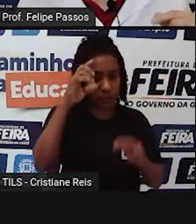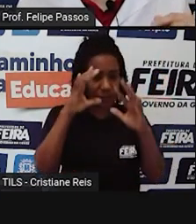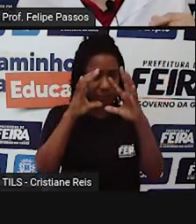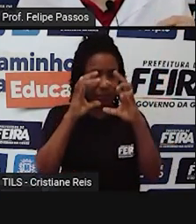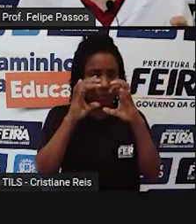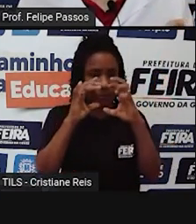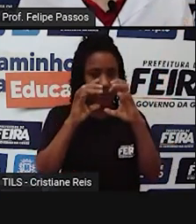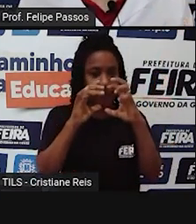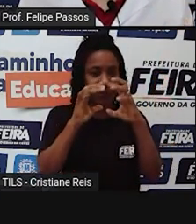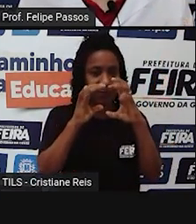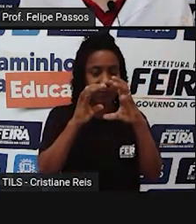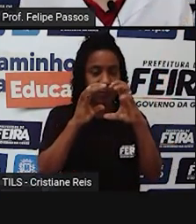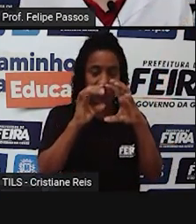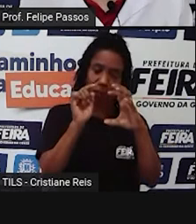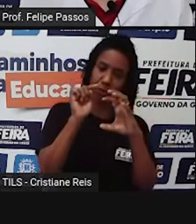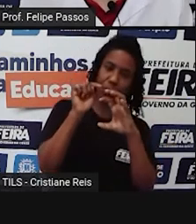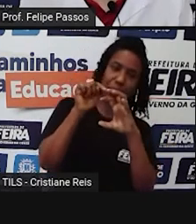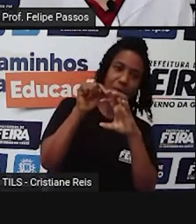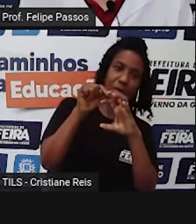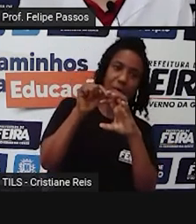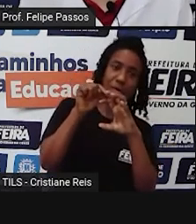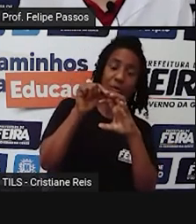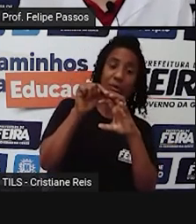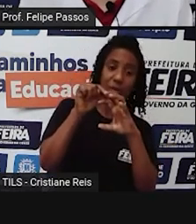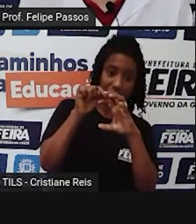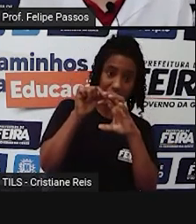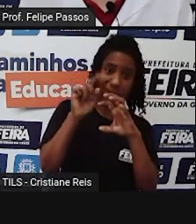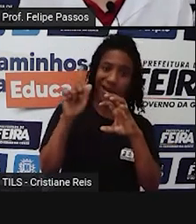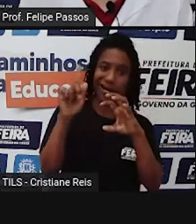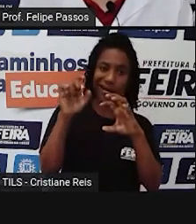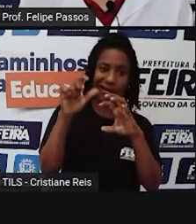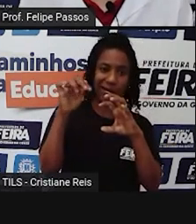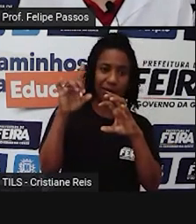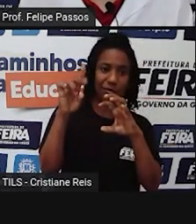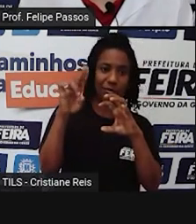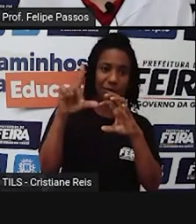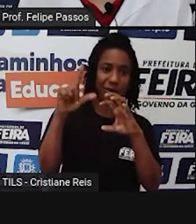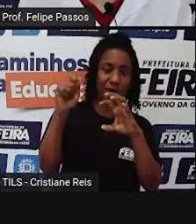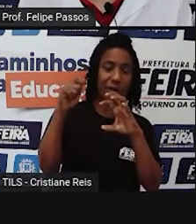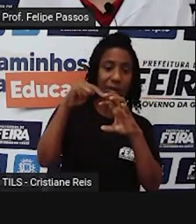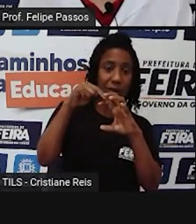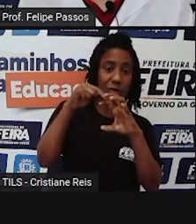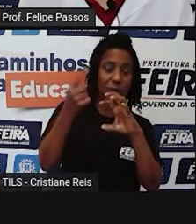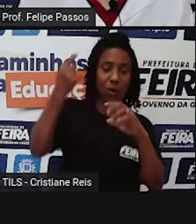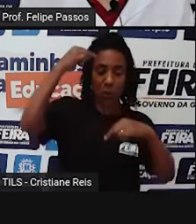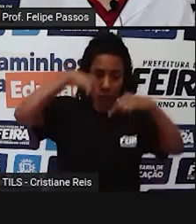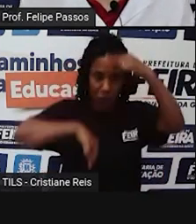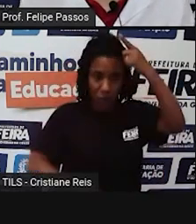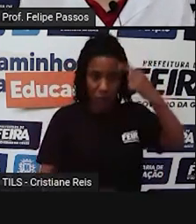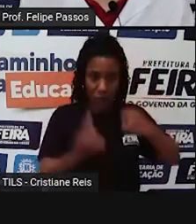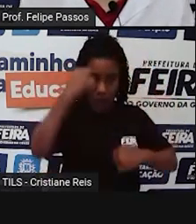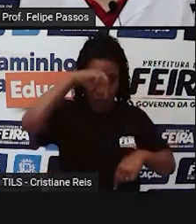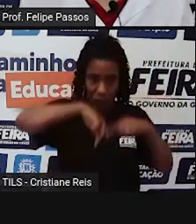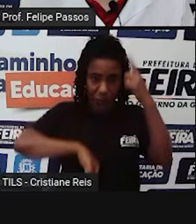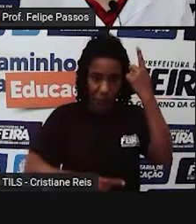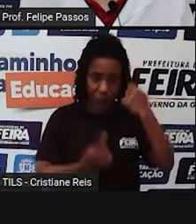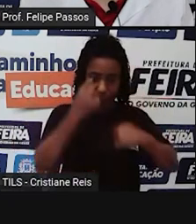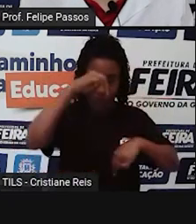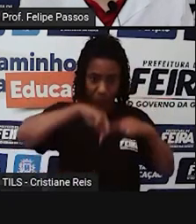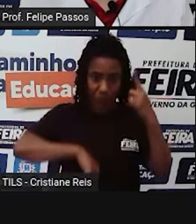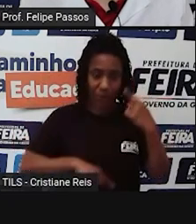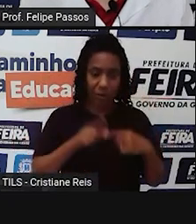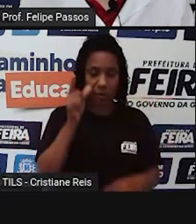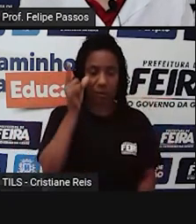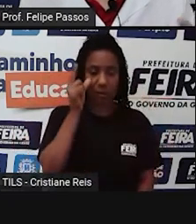uma glândula que ela produz um hormônio que dá o sono para a gente, né? Faz a gente sentir sono. Só que esse hormônio, ele só é